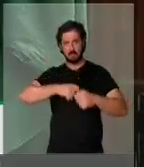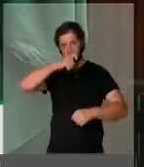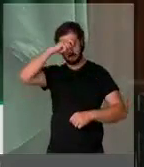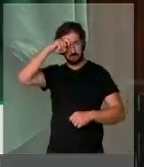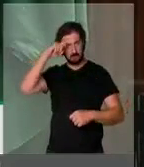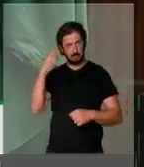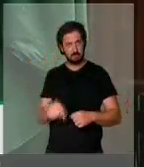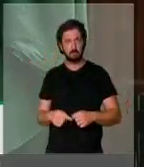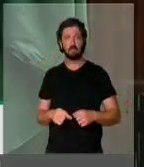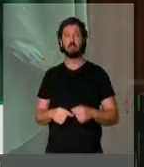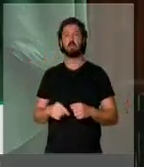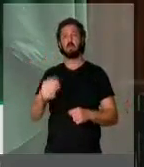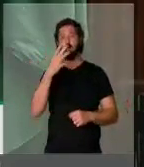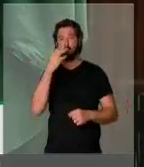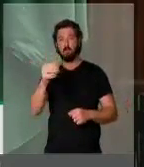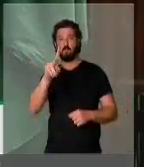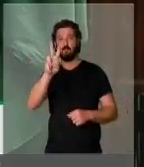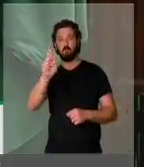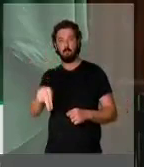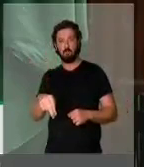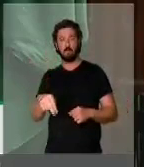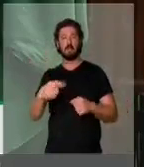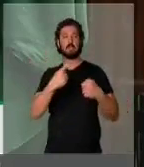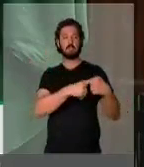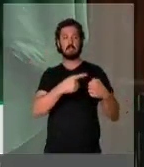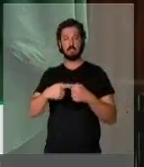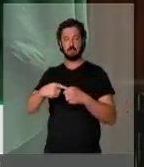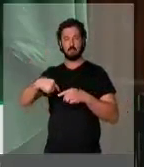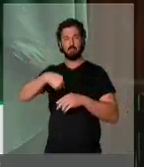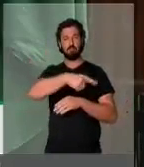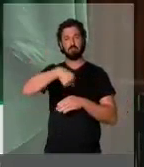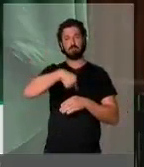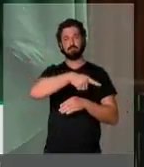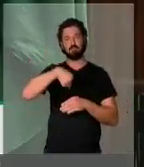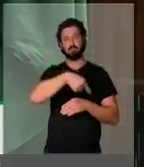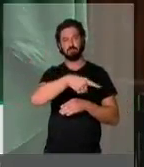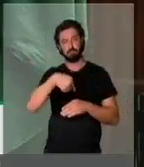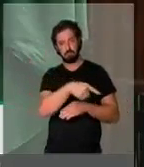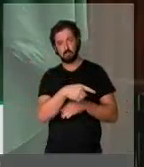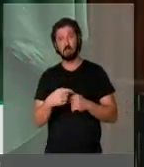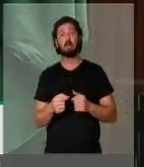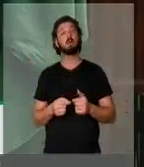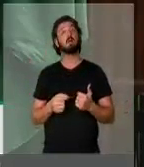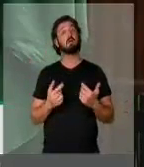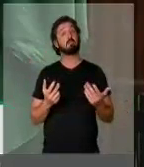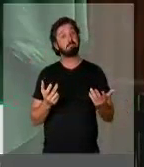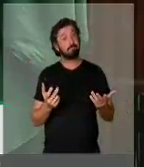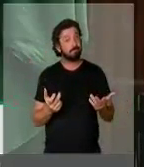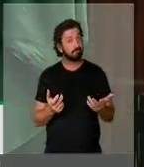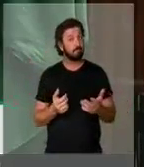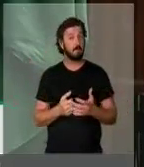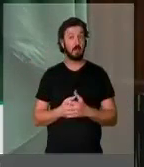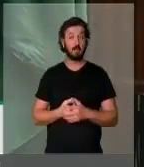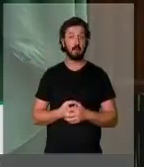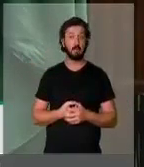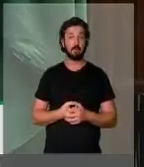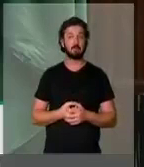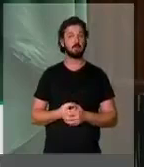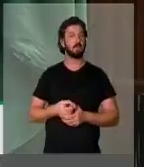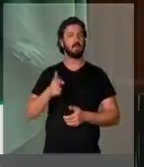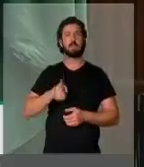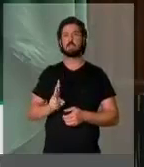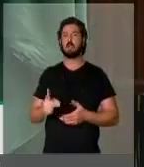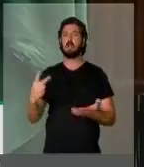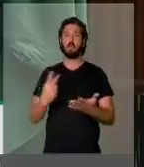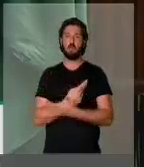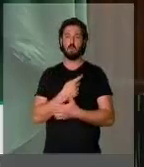serviços de lotação intermunicipal. E, senhor presidente, é constante